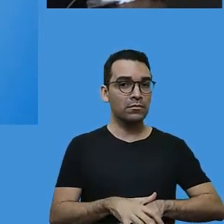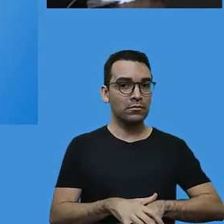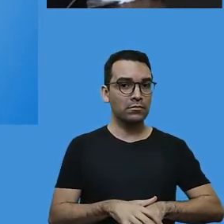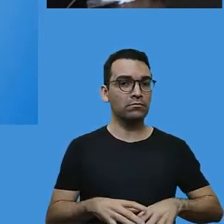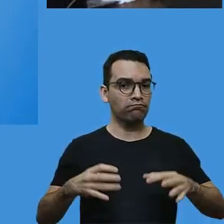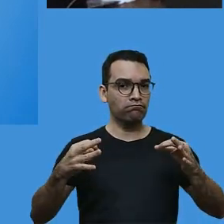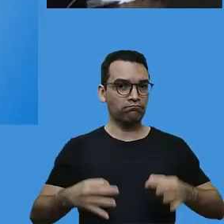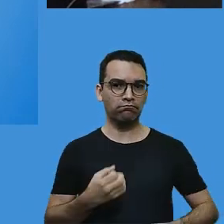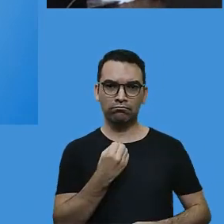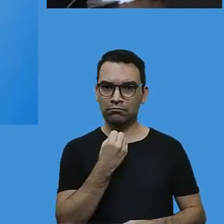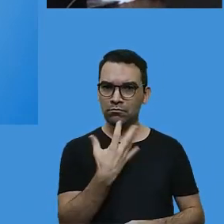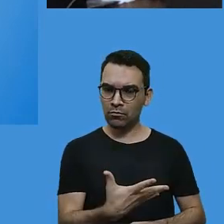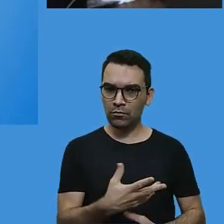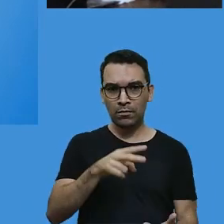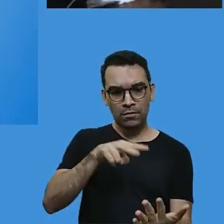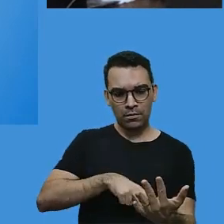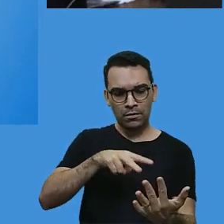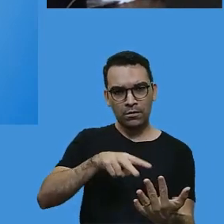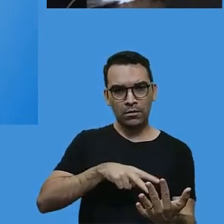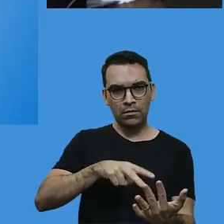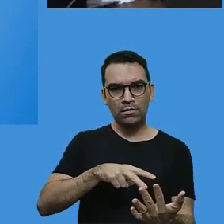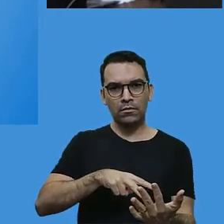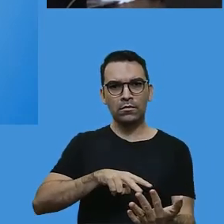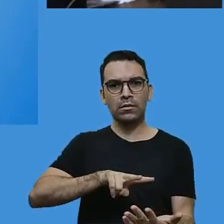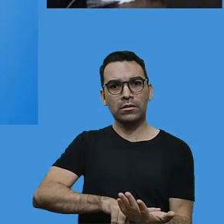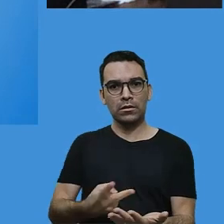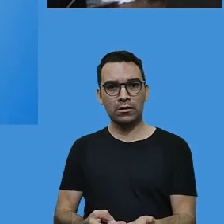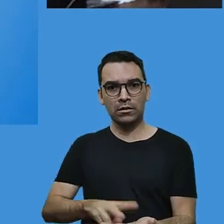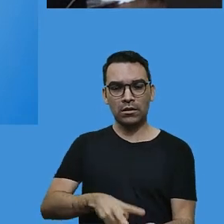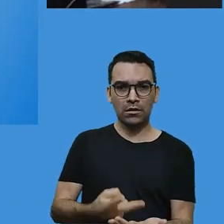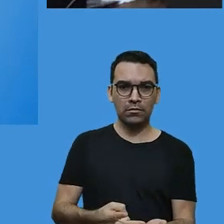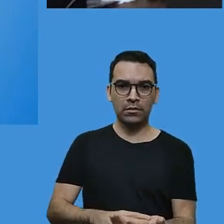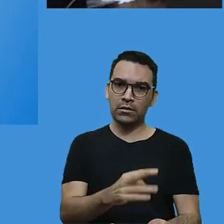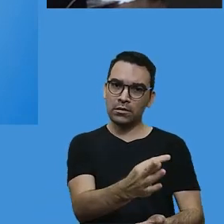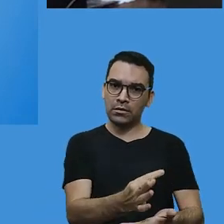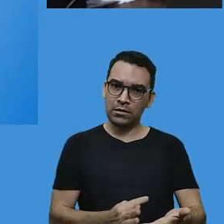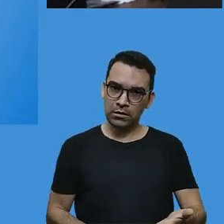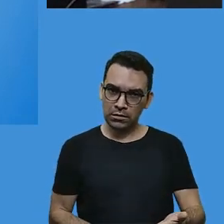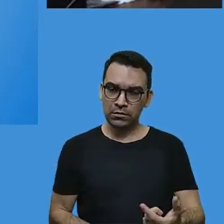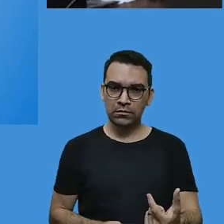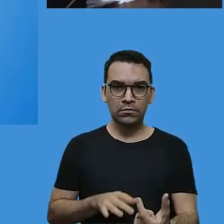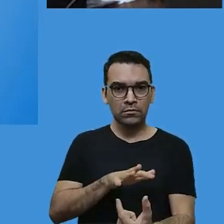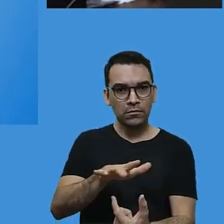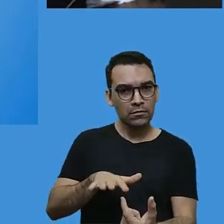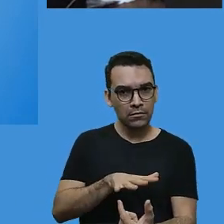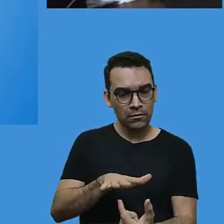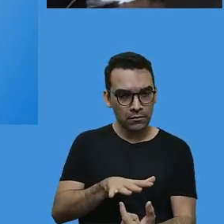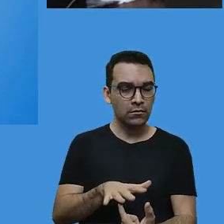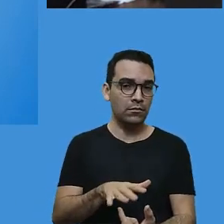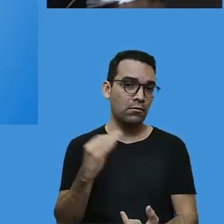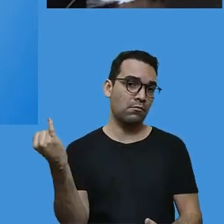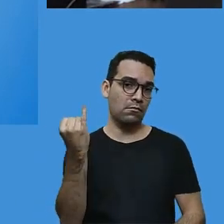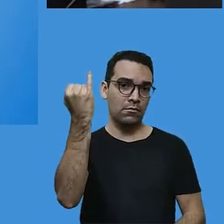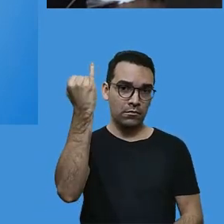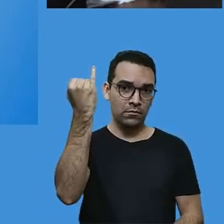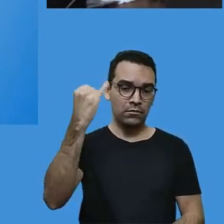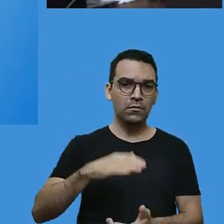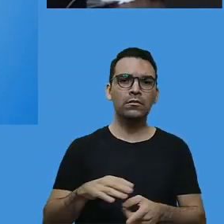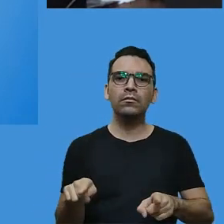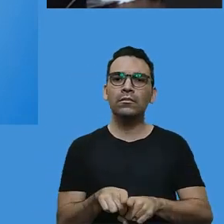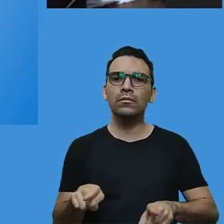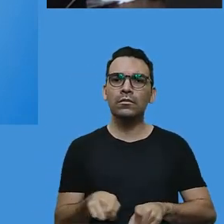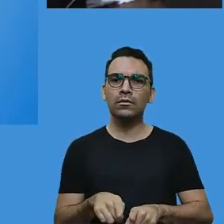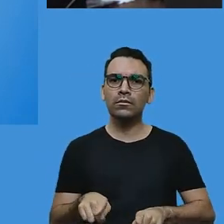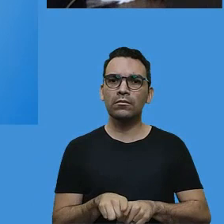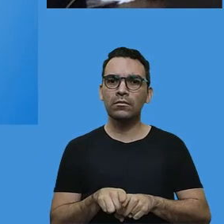consolidada, a leitura, a interpretação de textos e o letramento. Precisamos considerar